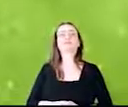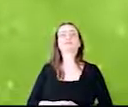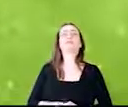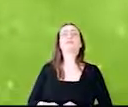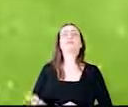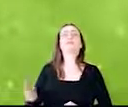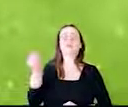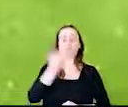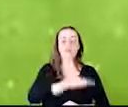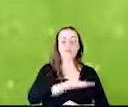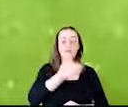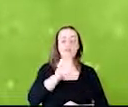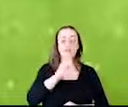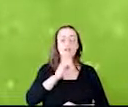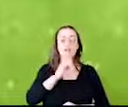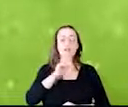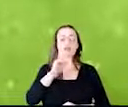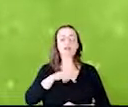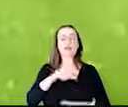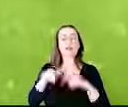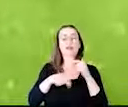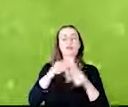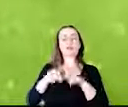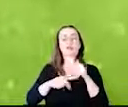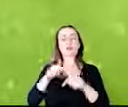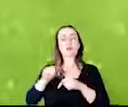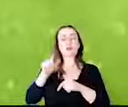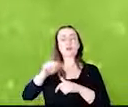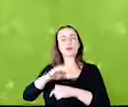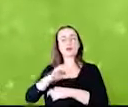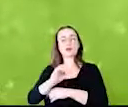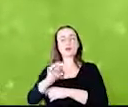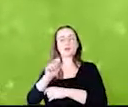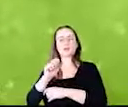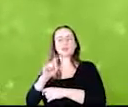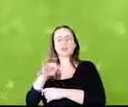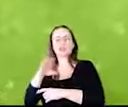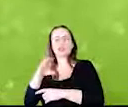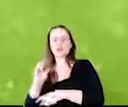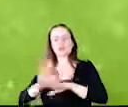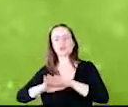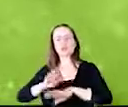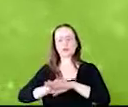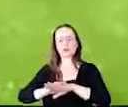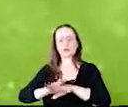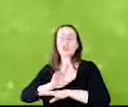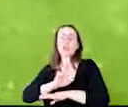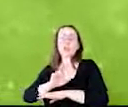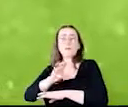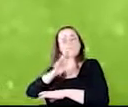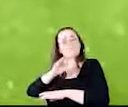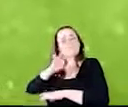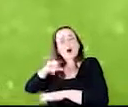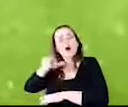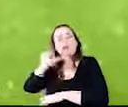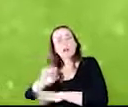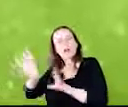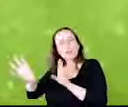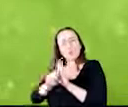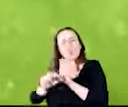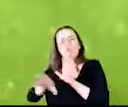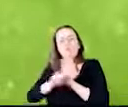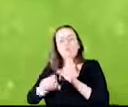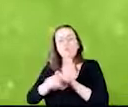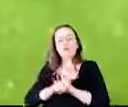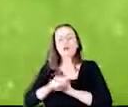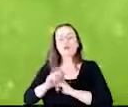boi? Aquilo ali é um serviço que um cascudinho faz, chamado rola bosta. Ele incorpora o esterco do